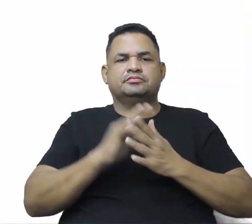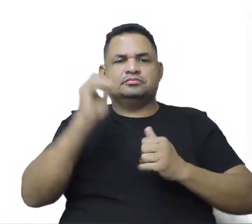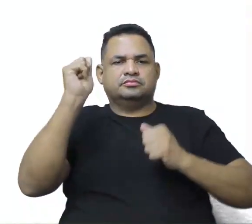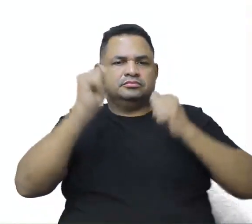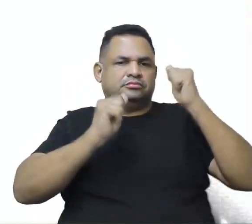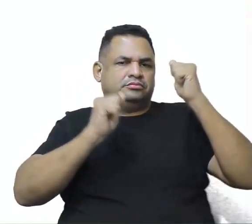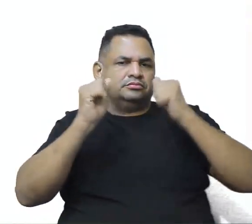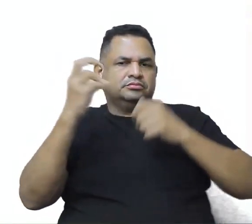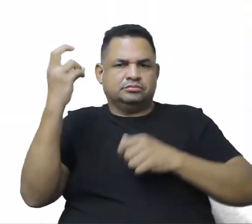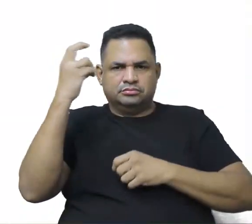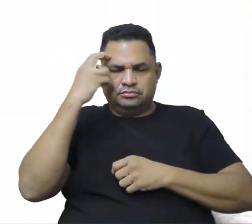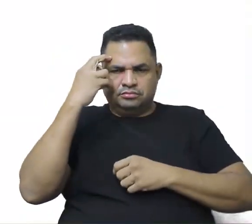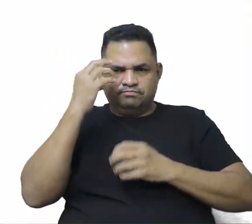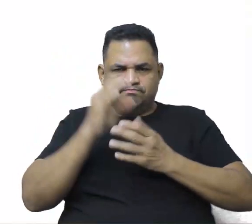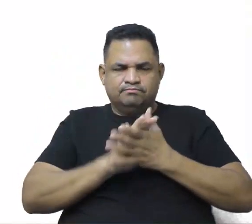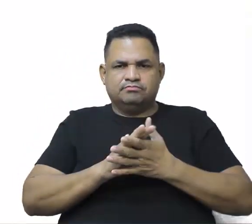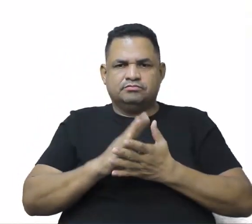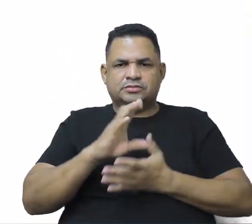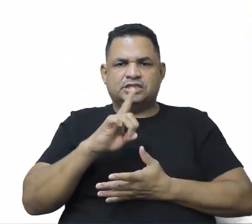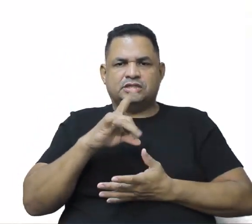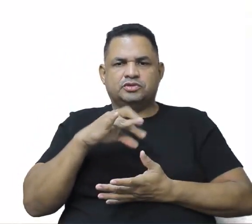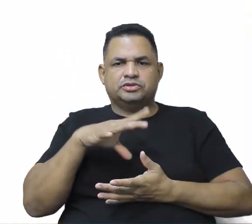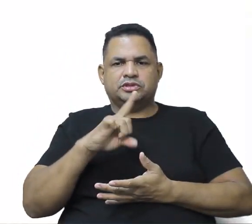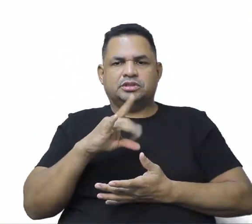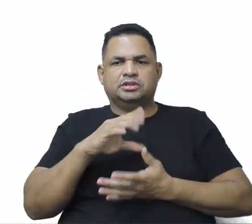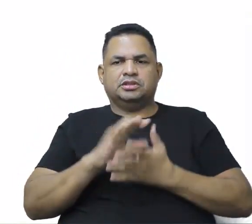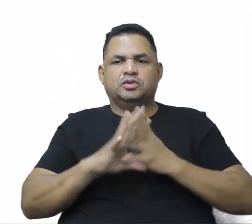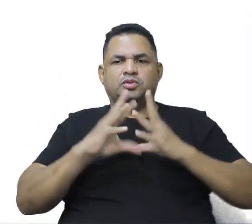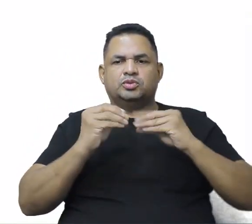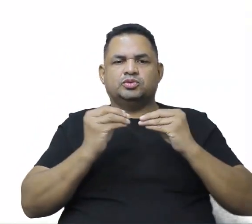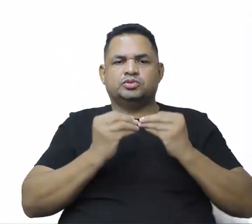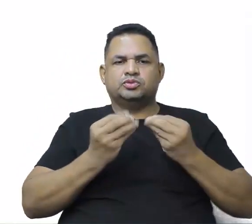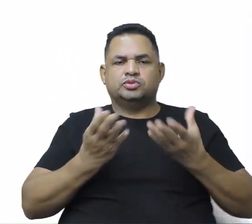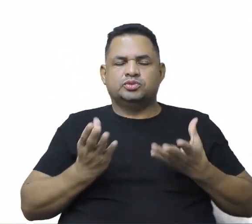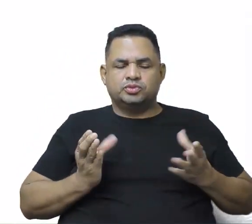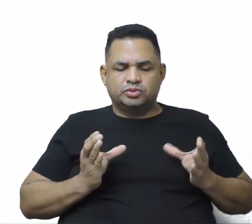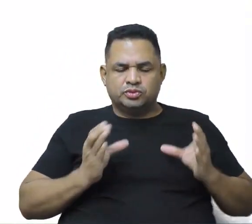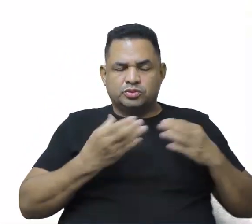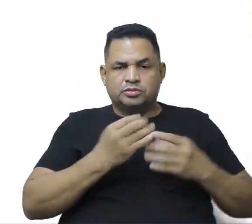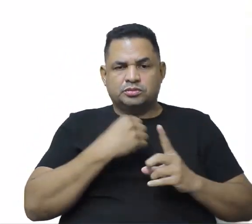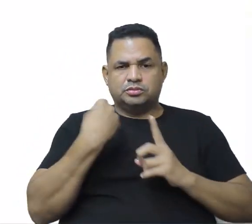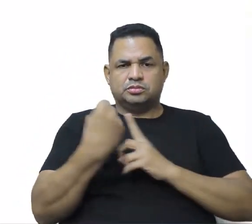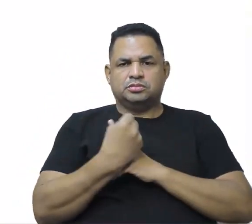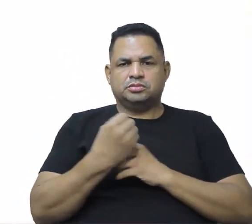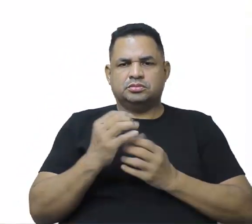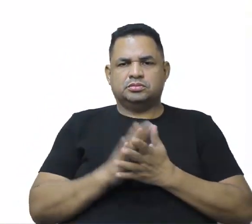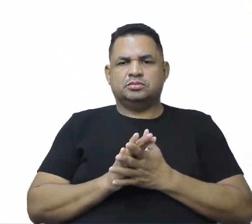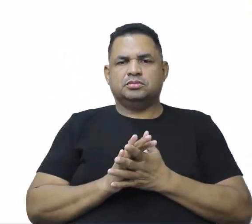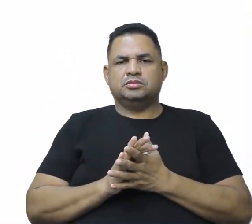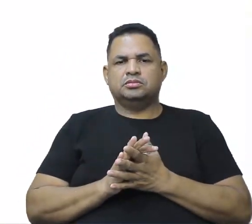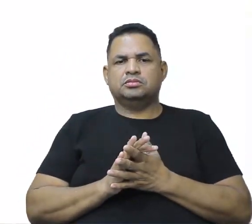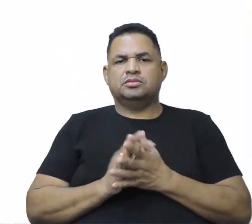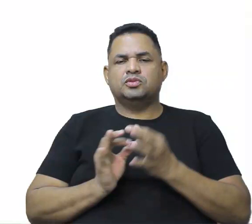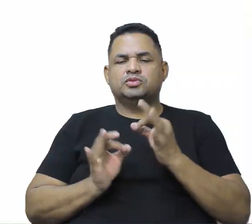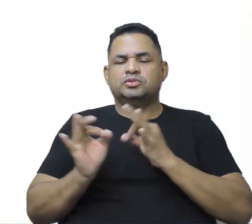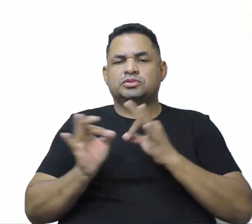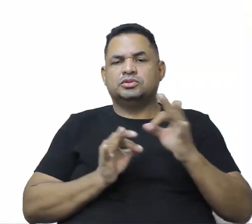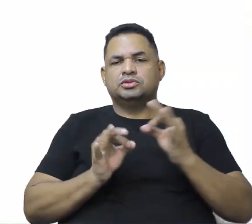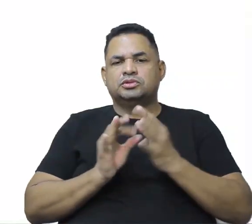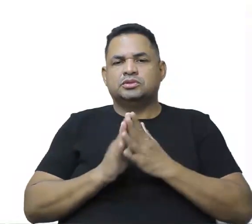indústria cultural, ela seduziria todas as classes sociais, criando, assim, a